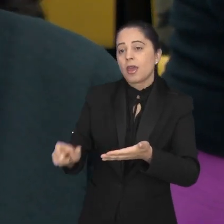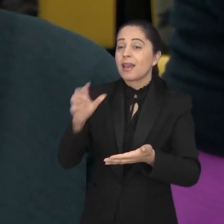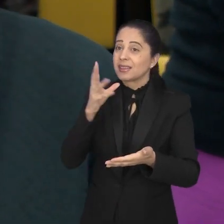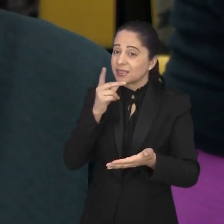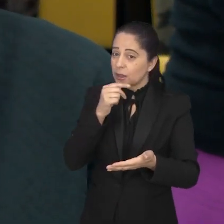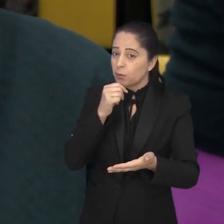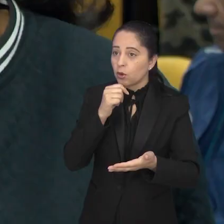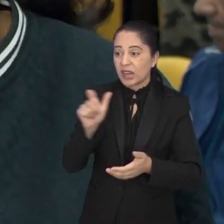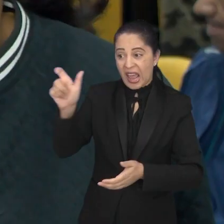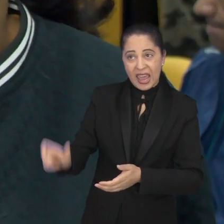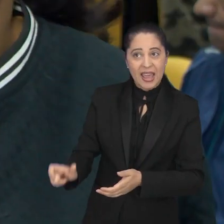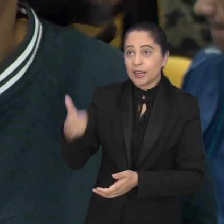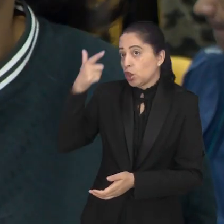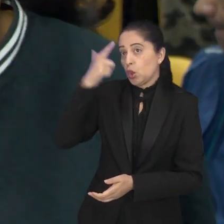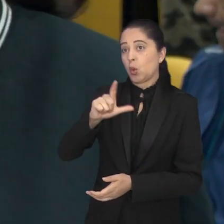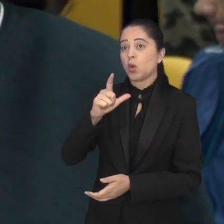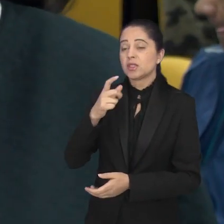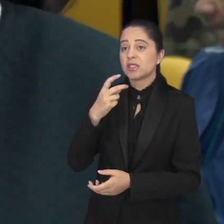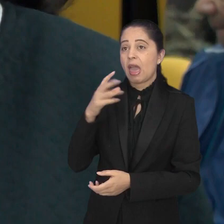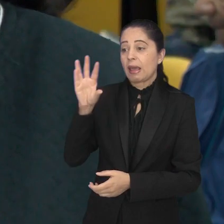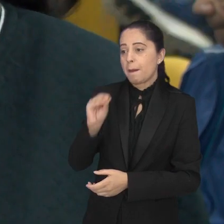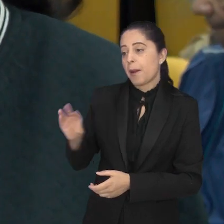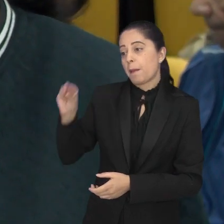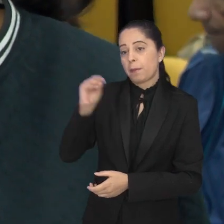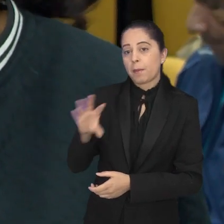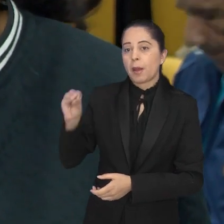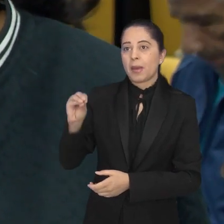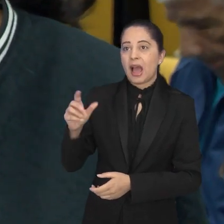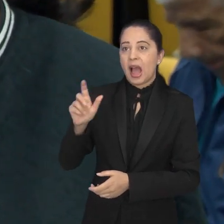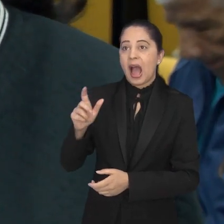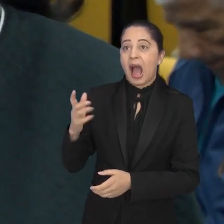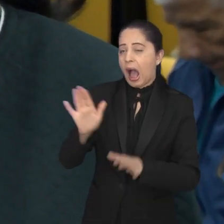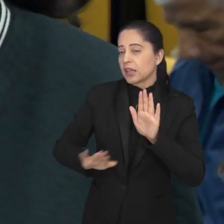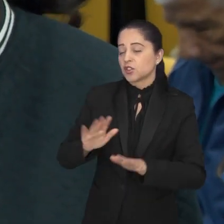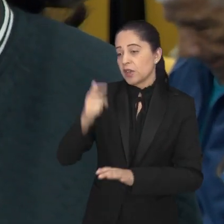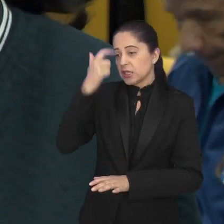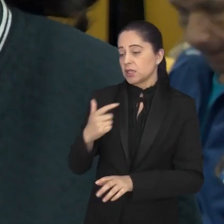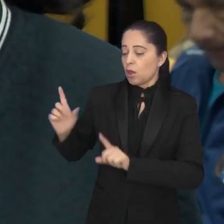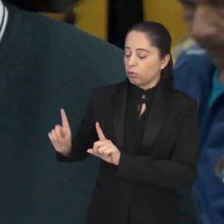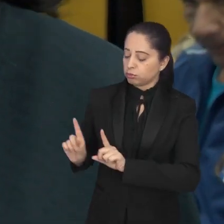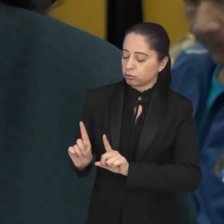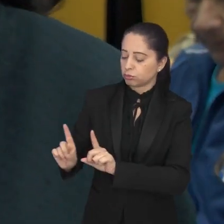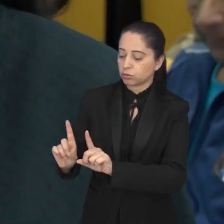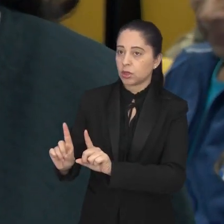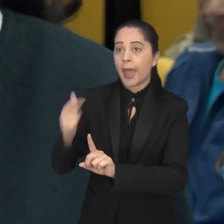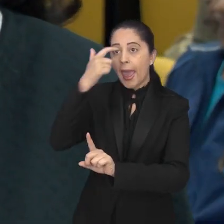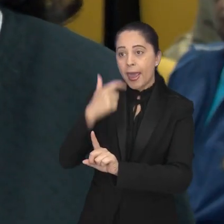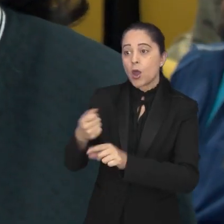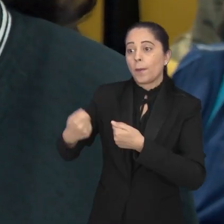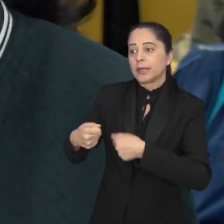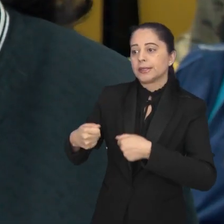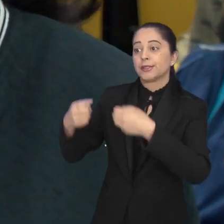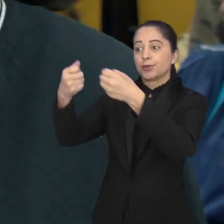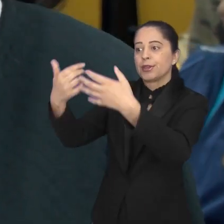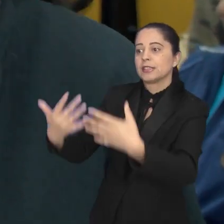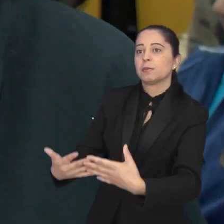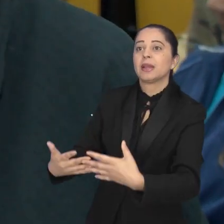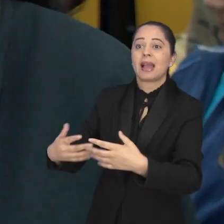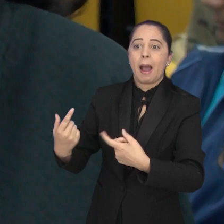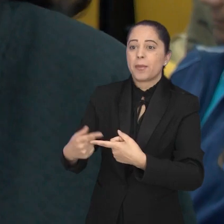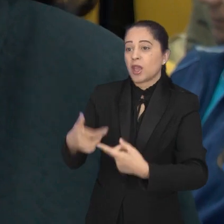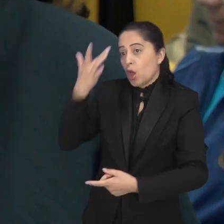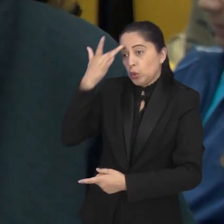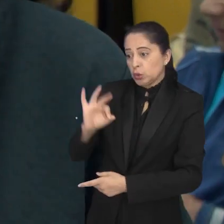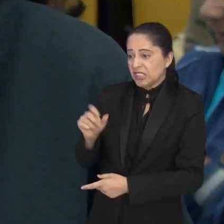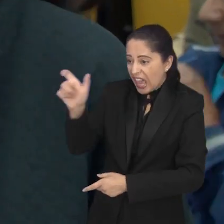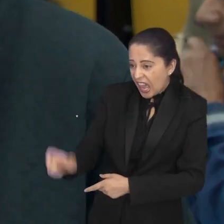que não respeita ele. O dele é verbal e não verbal. Às vezes, quando eu vou sair com ele, eu tenho que às vezes falar por ele, quando eu vou no médico, porque eu